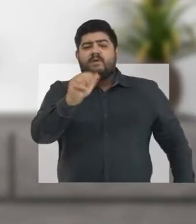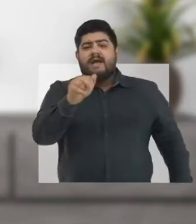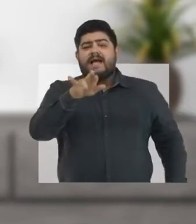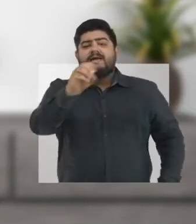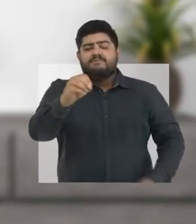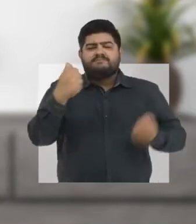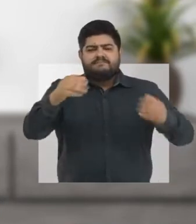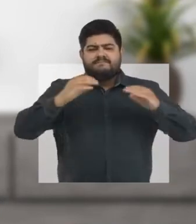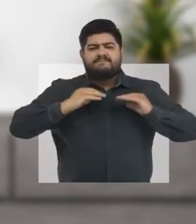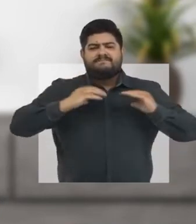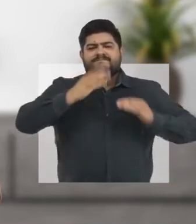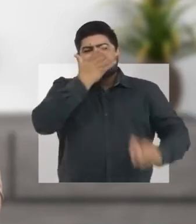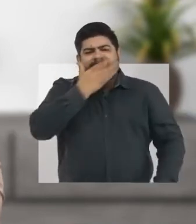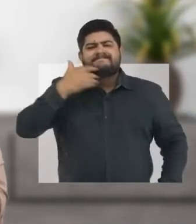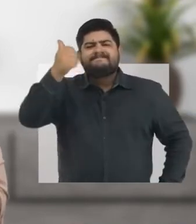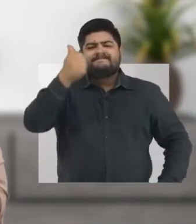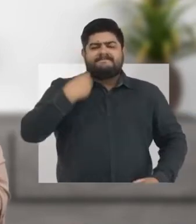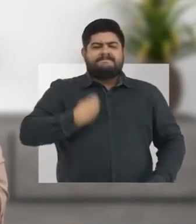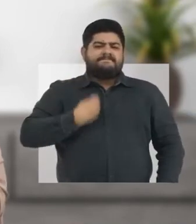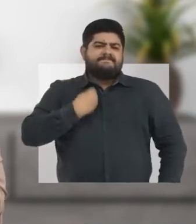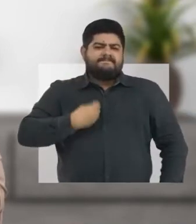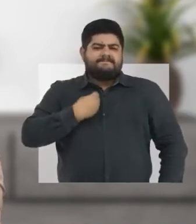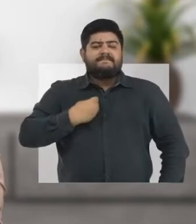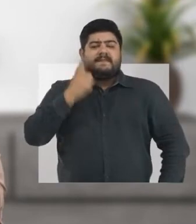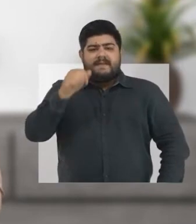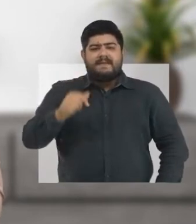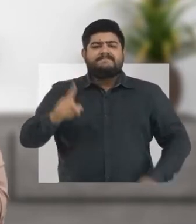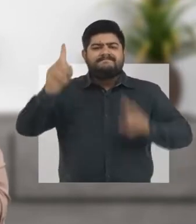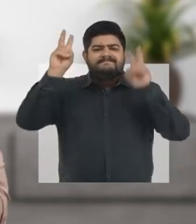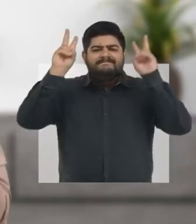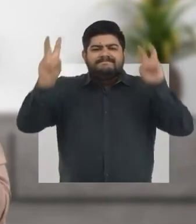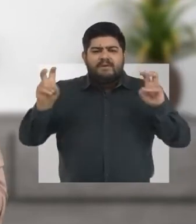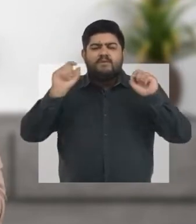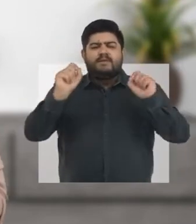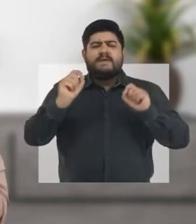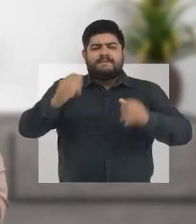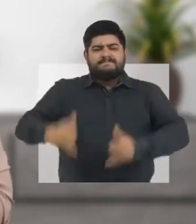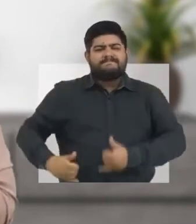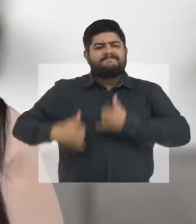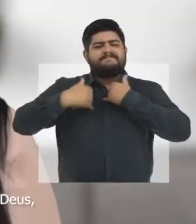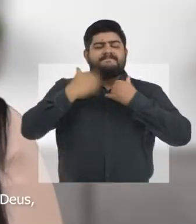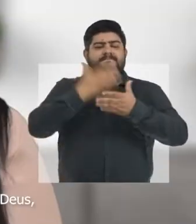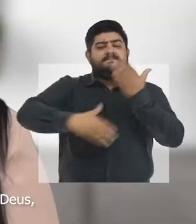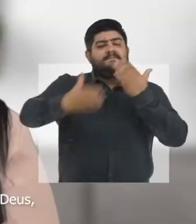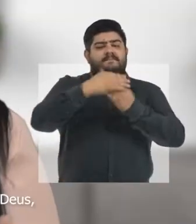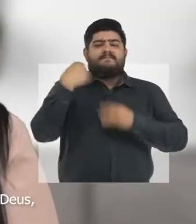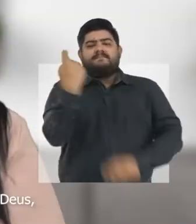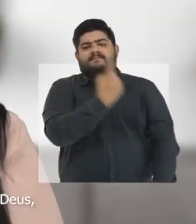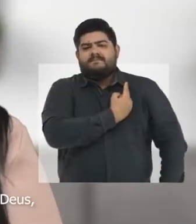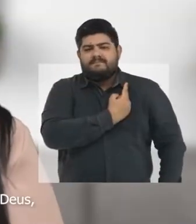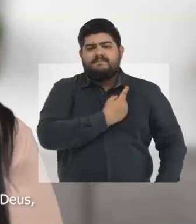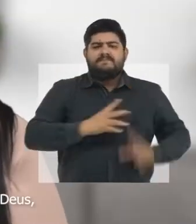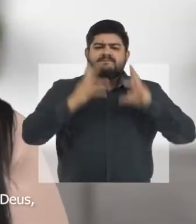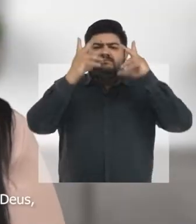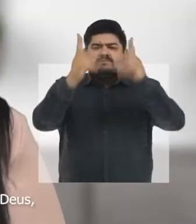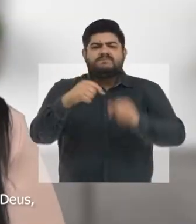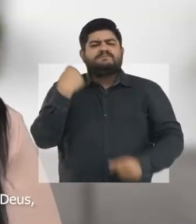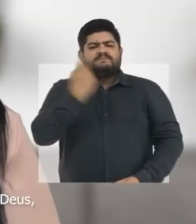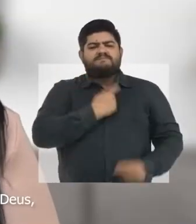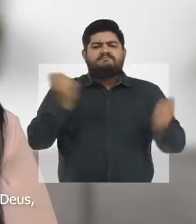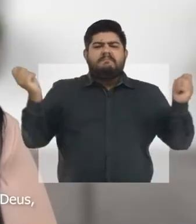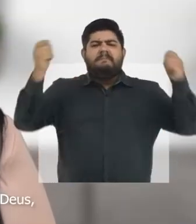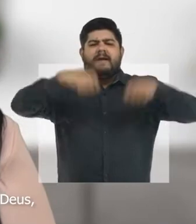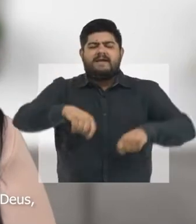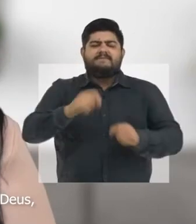Tem que ter uma cidade melhor para se viver. E que seja motivo de orgulho para todos nós. É isso tudo que a gente vai ser